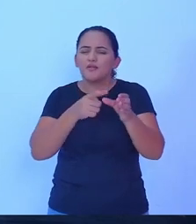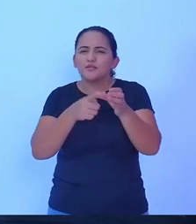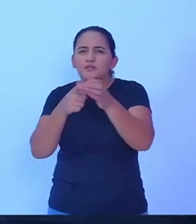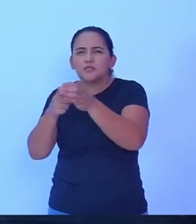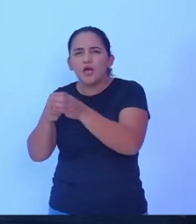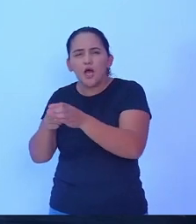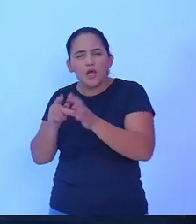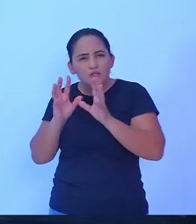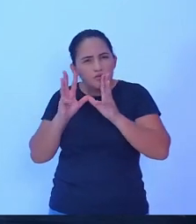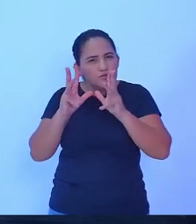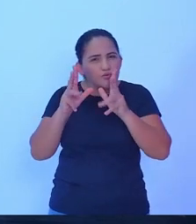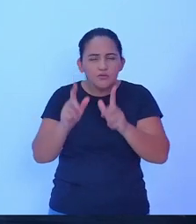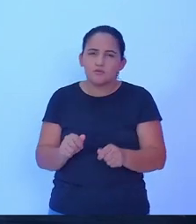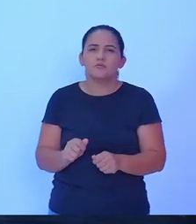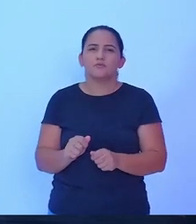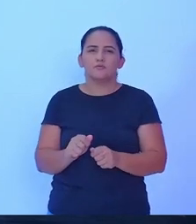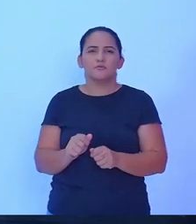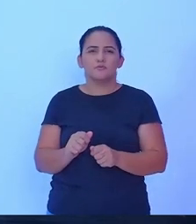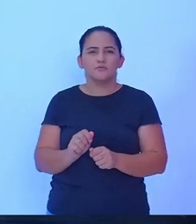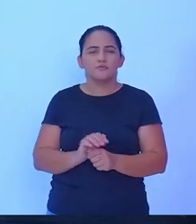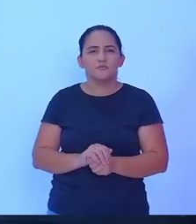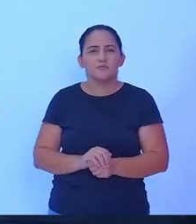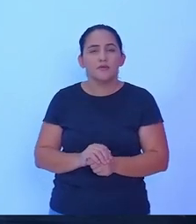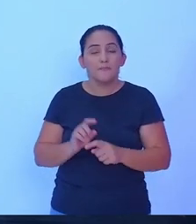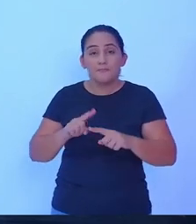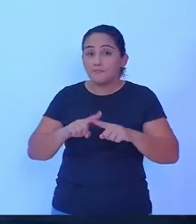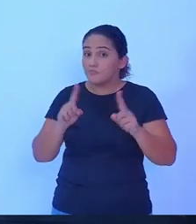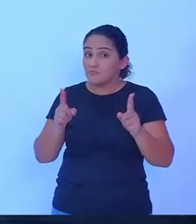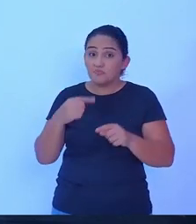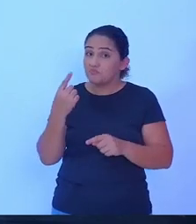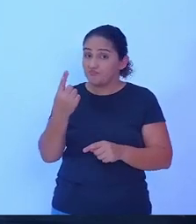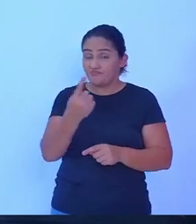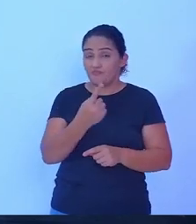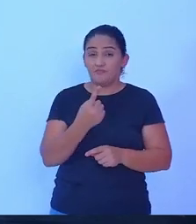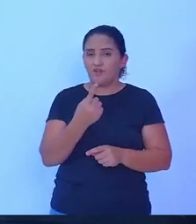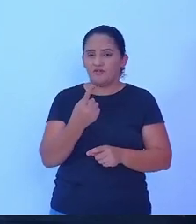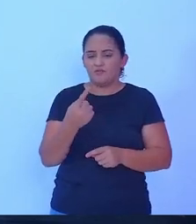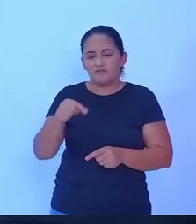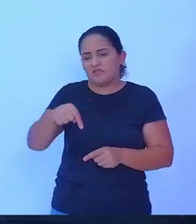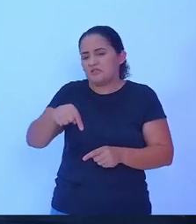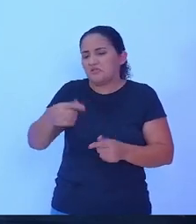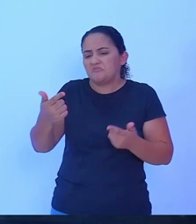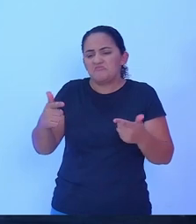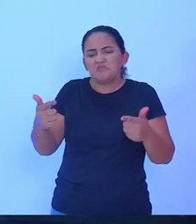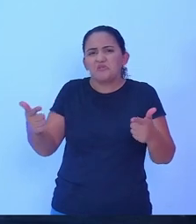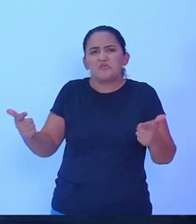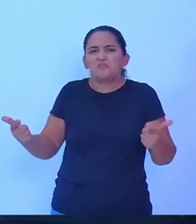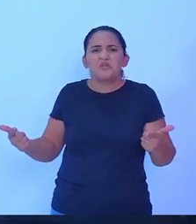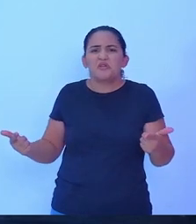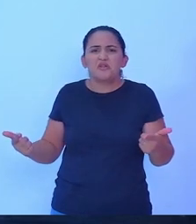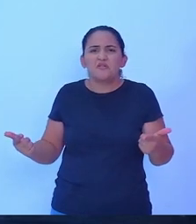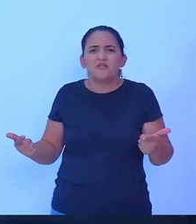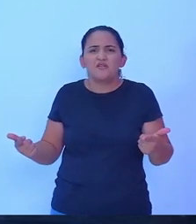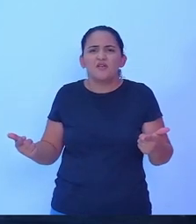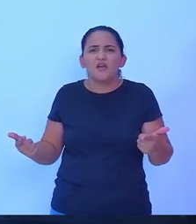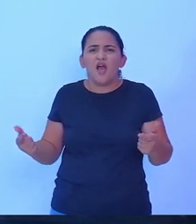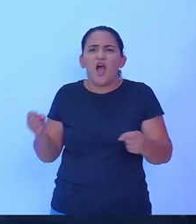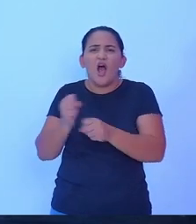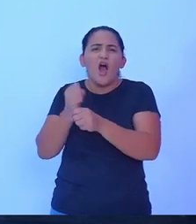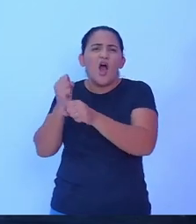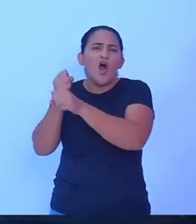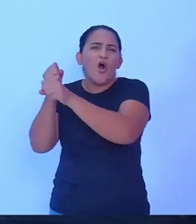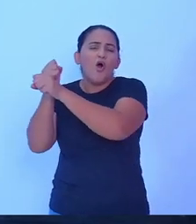todos os municípios de Rondônia, mas que nós não tivemos, seu Lucindo, nenhuma obra aqui no nosso